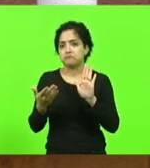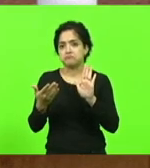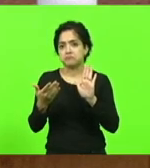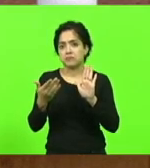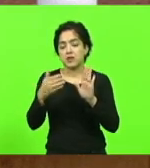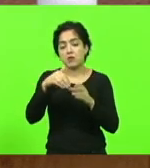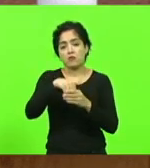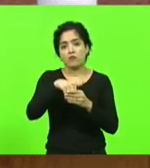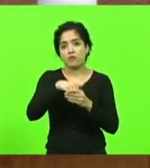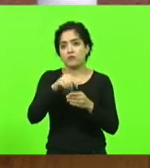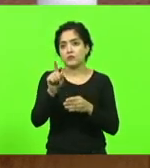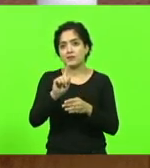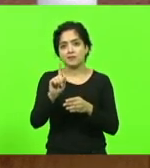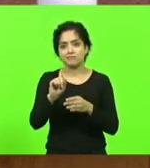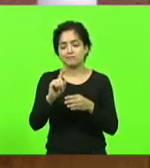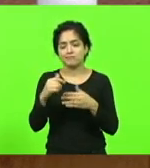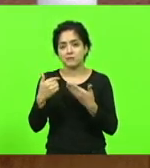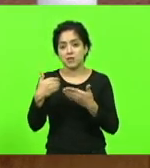casa porque depois